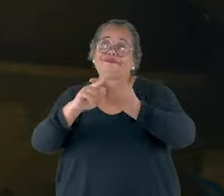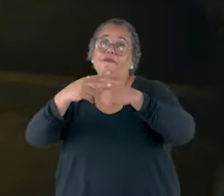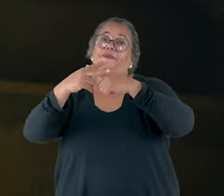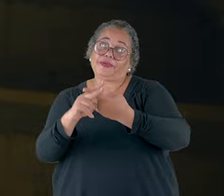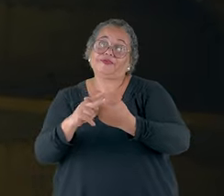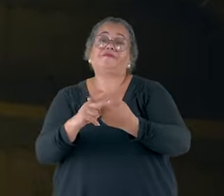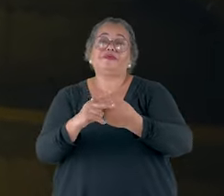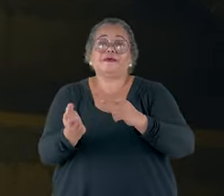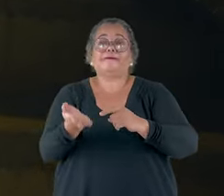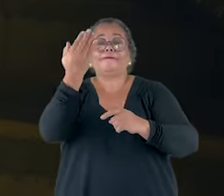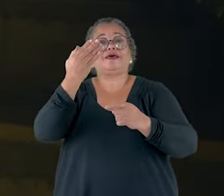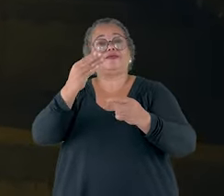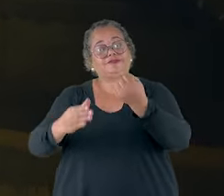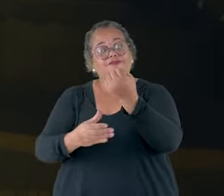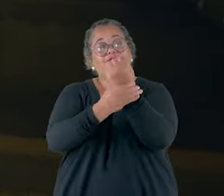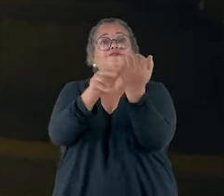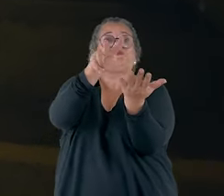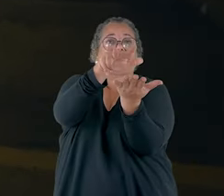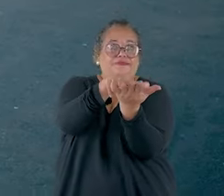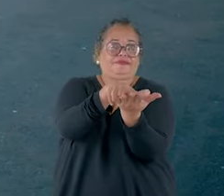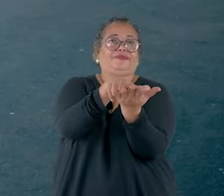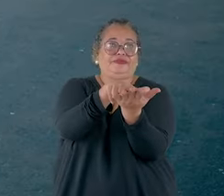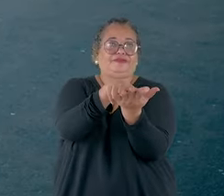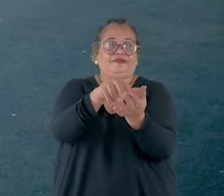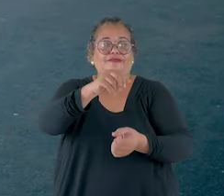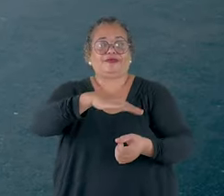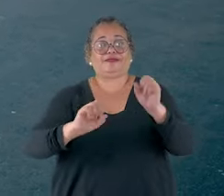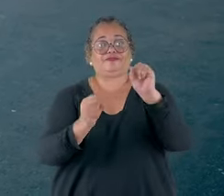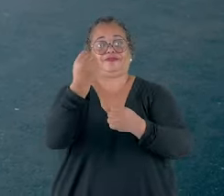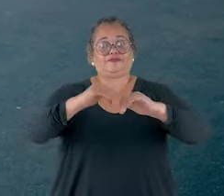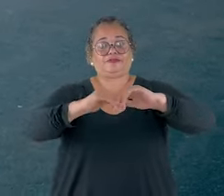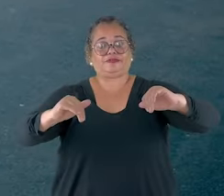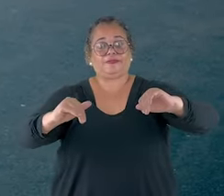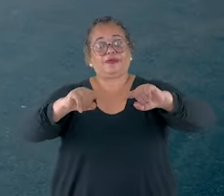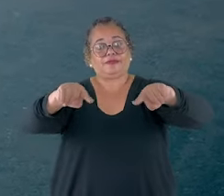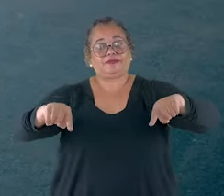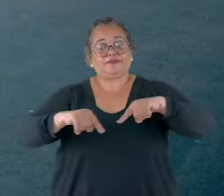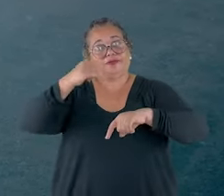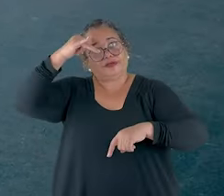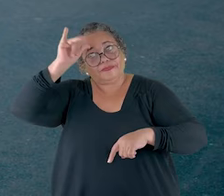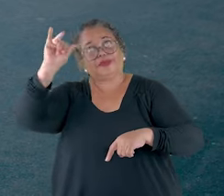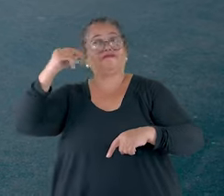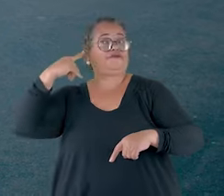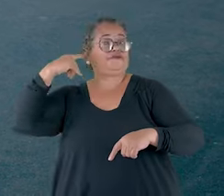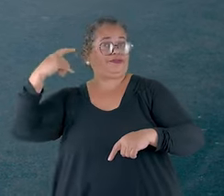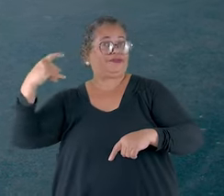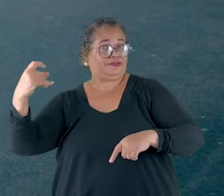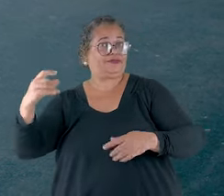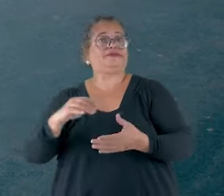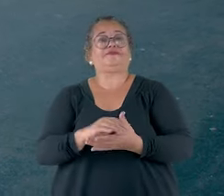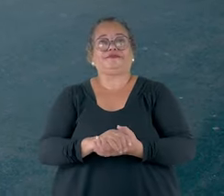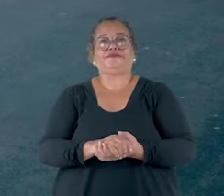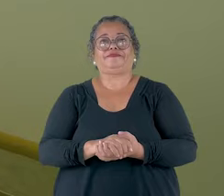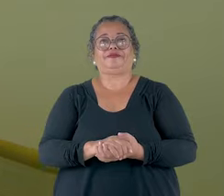hospital, aumentando a segurança dos pacientes. A área industrial fica afastada dos quartos, evitando ruídos na área